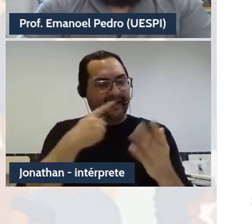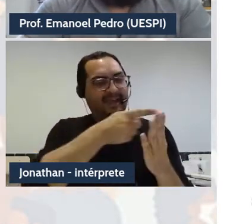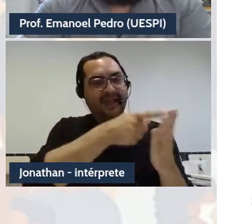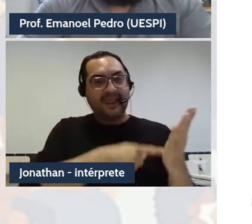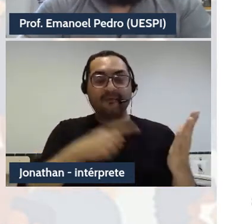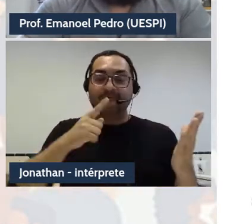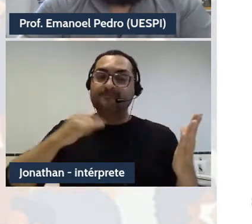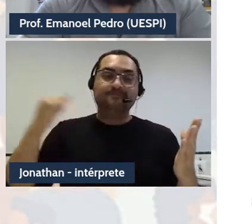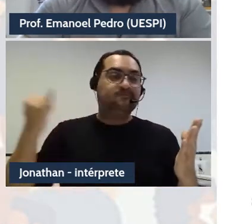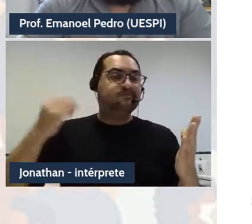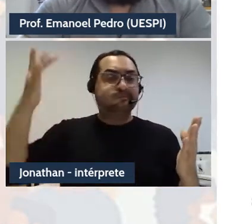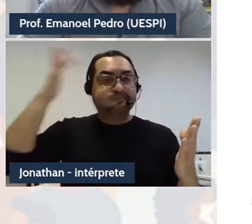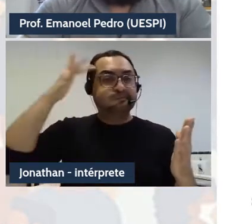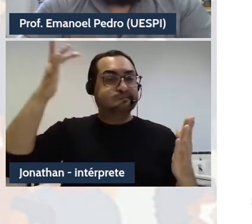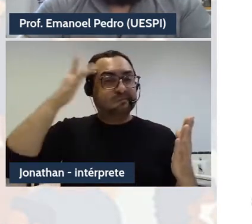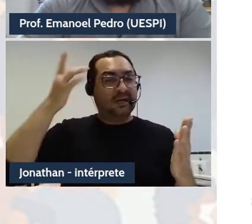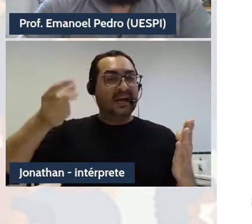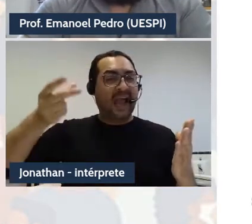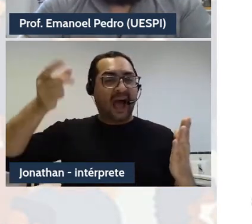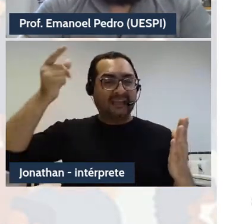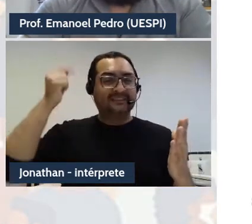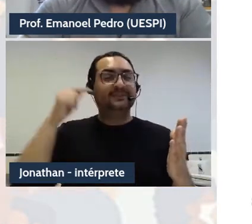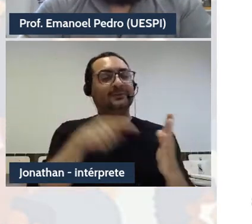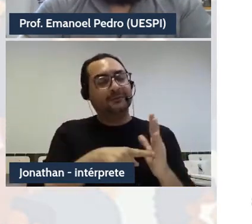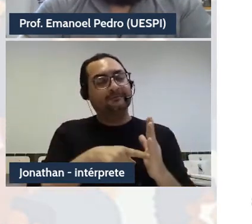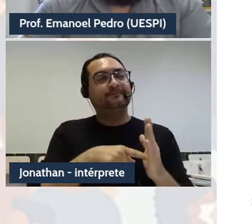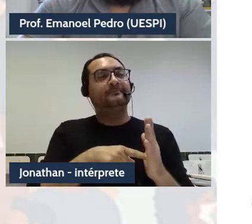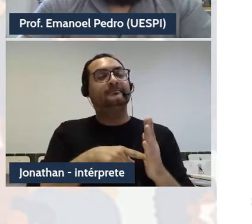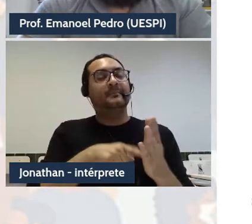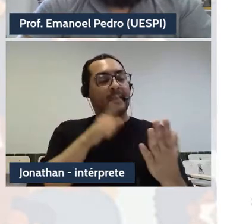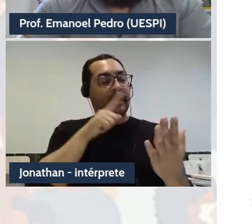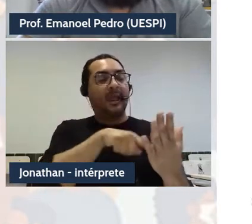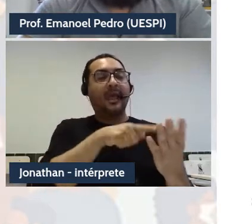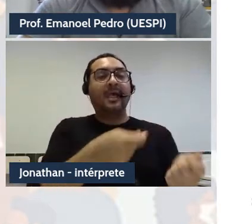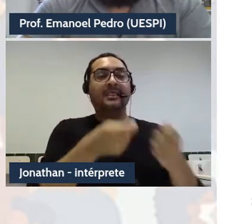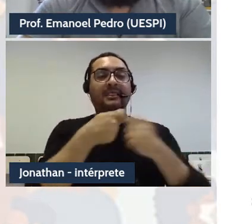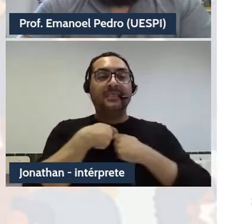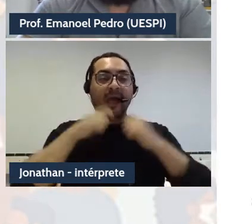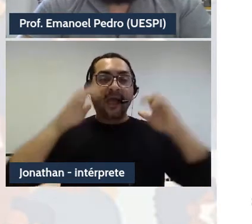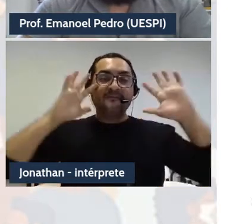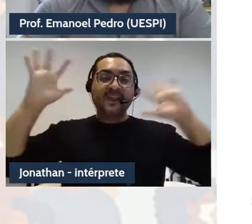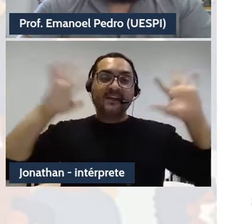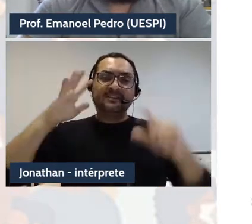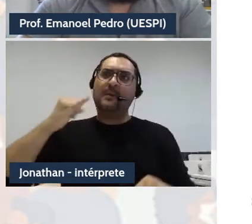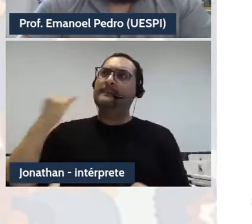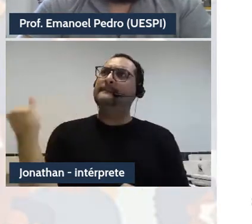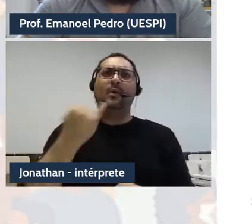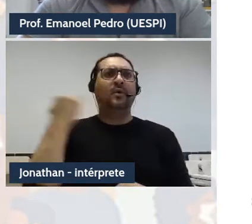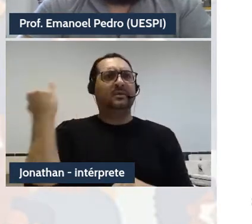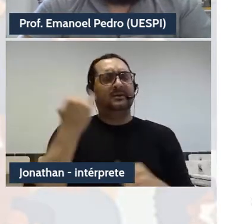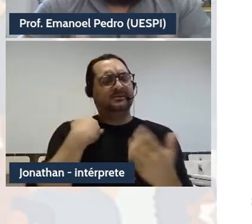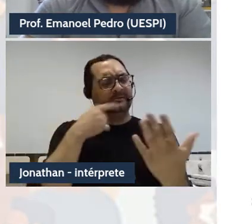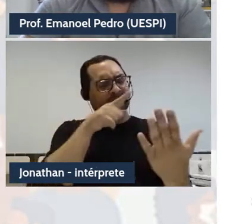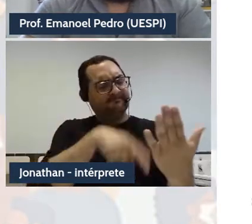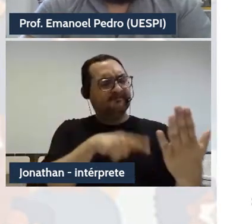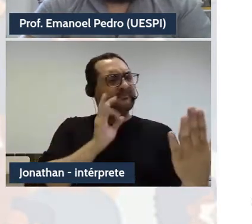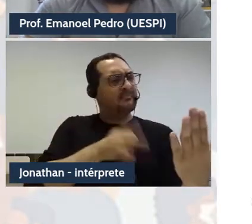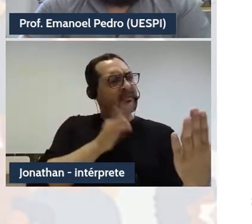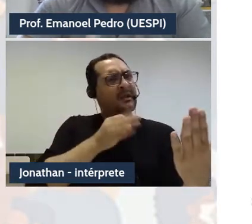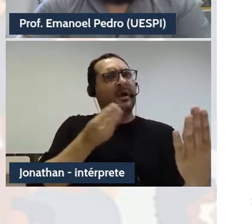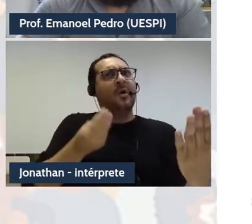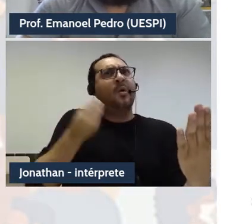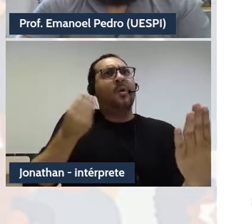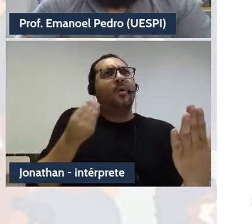de introdução à linguística, soa como um ponto de reflexão importante, não tanto sobre como se configura a linguagem